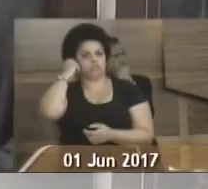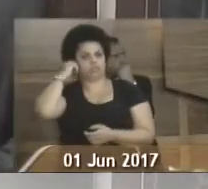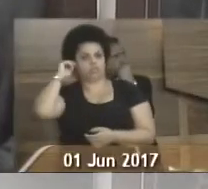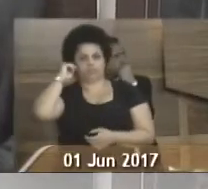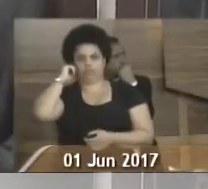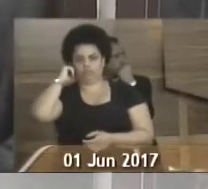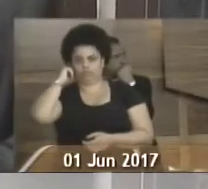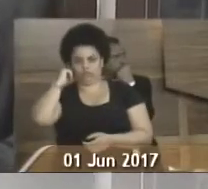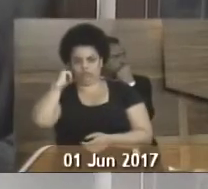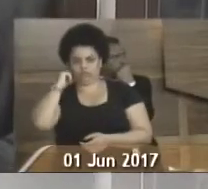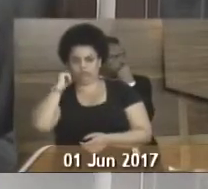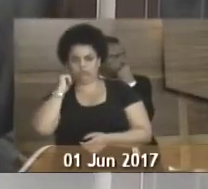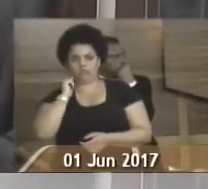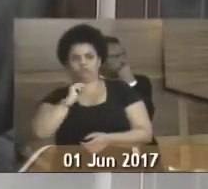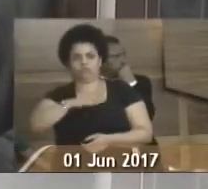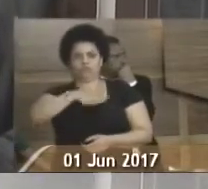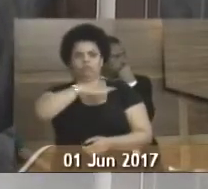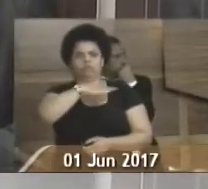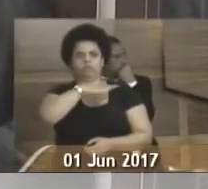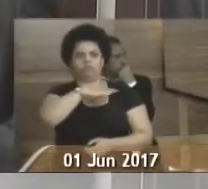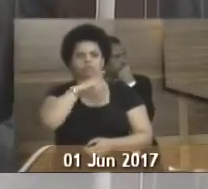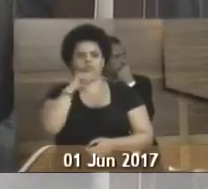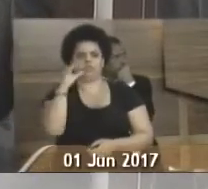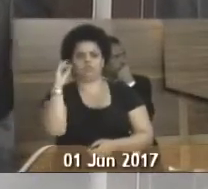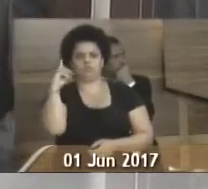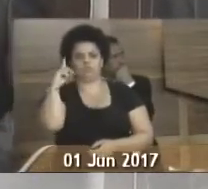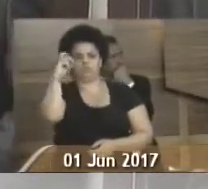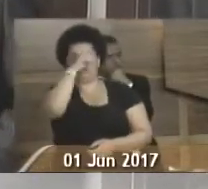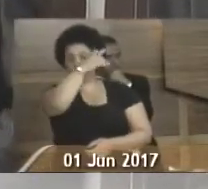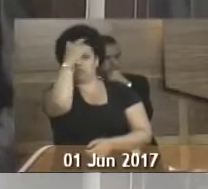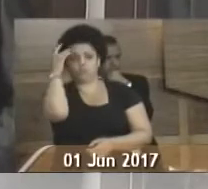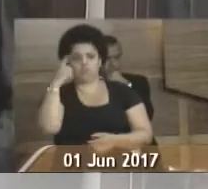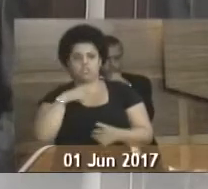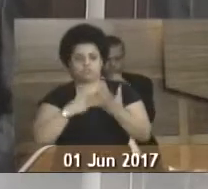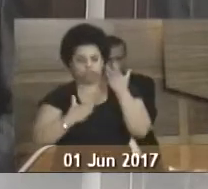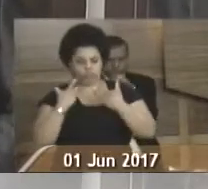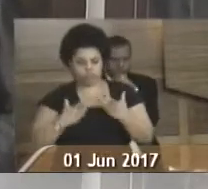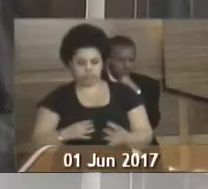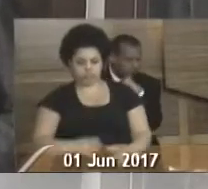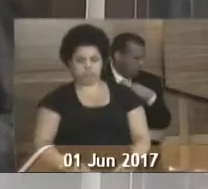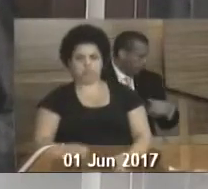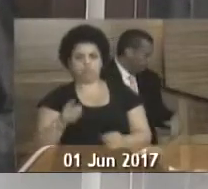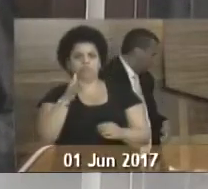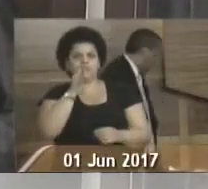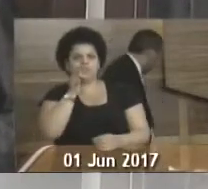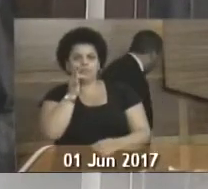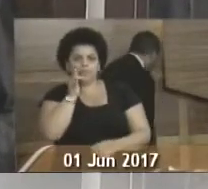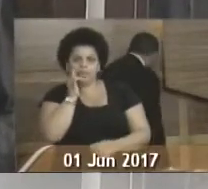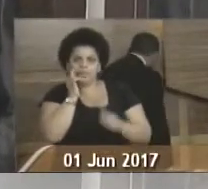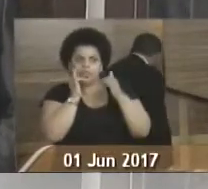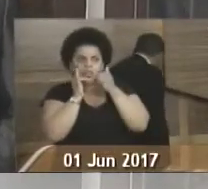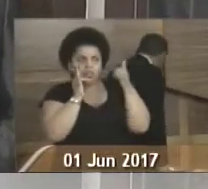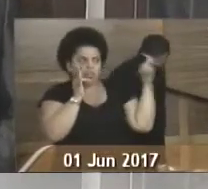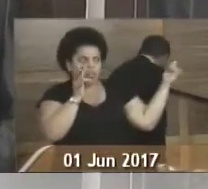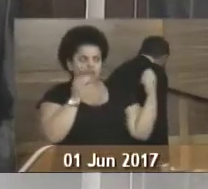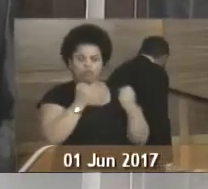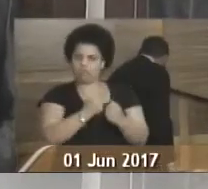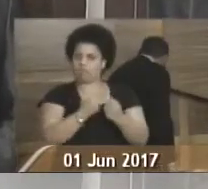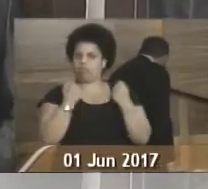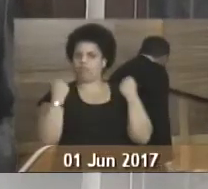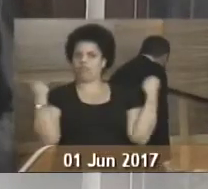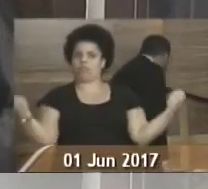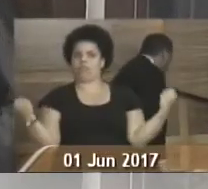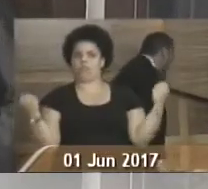do hospital do Pai Abrava, foi preciso o prefeito fazer contato. Eu pedi o